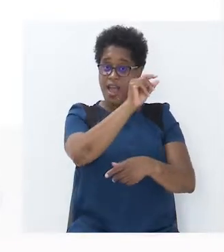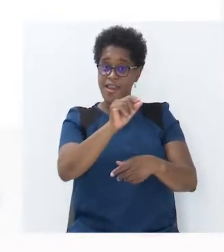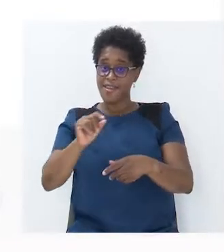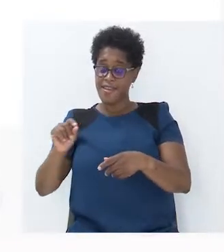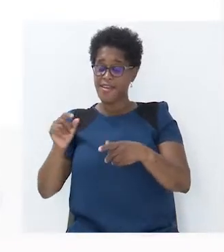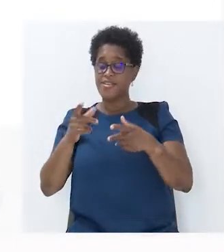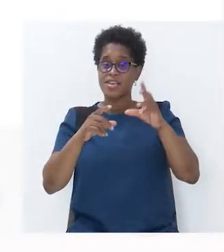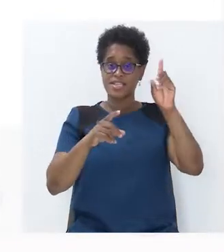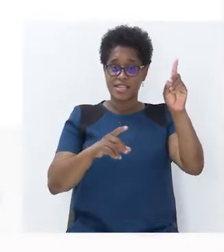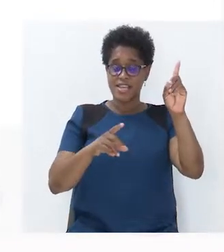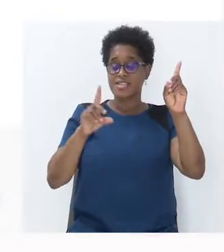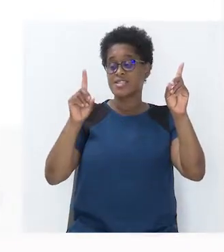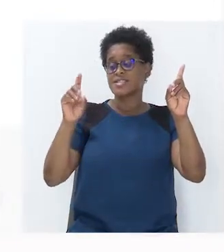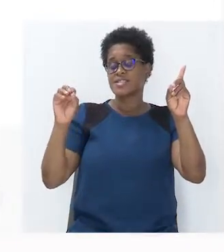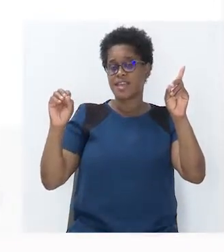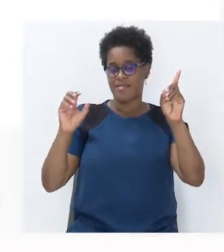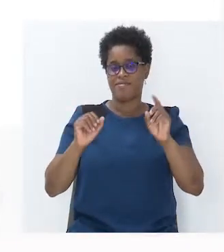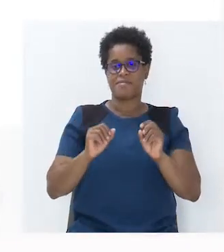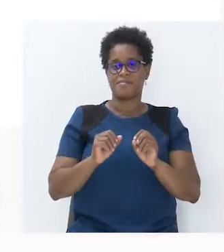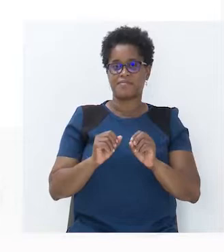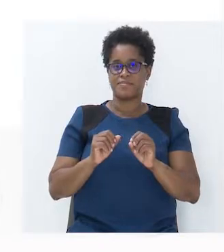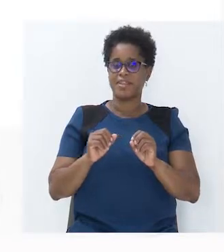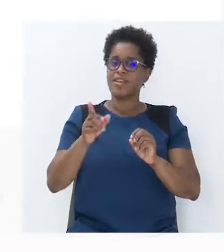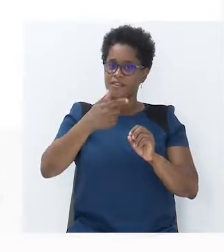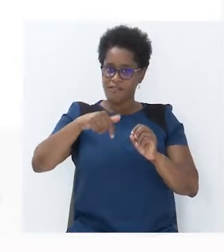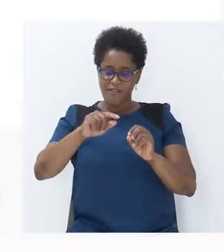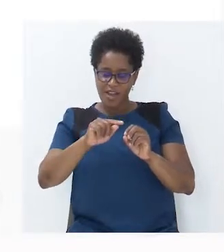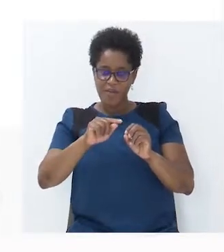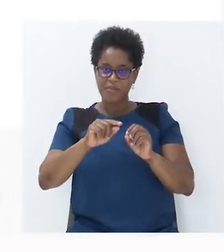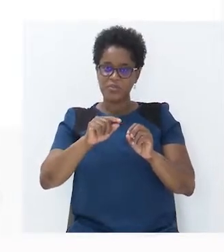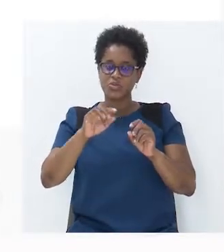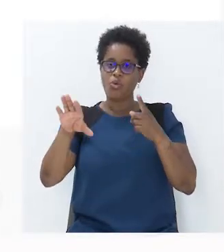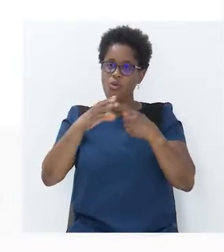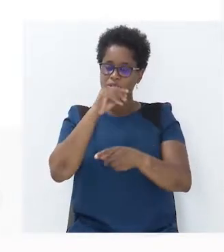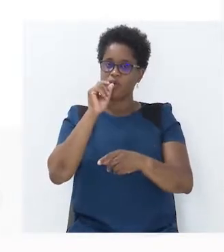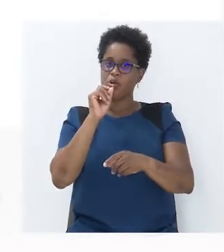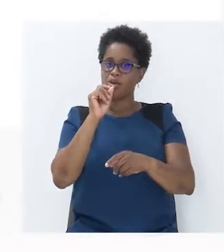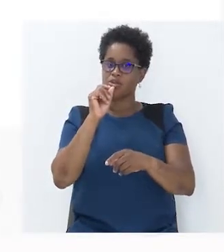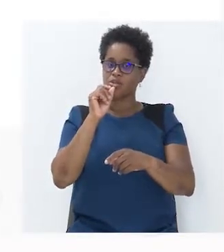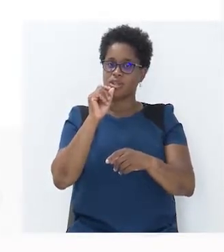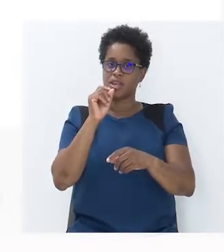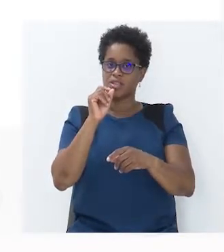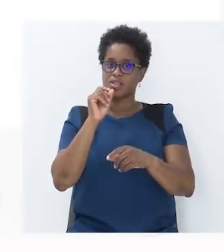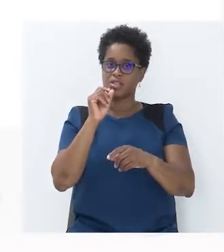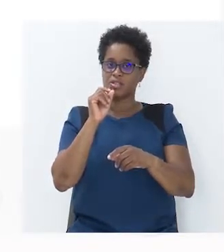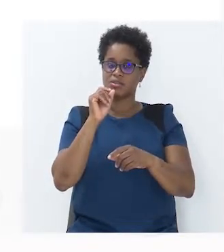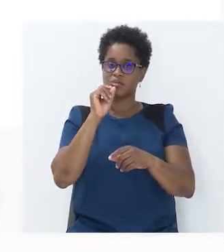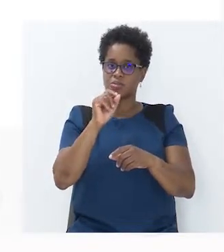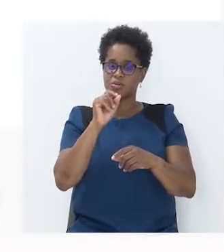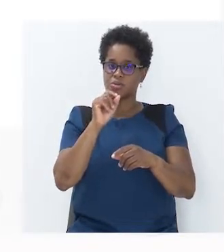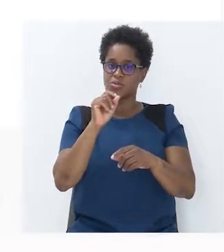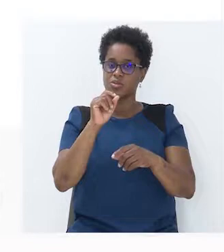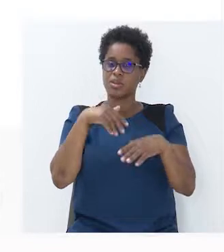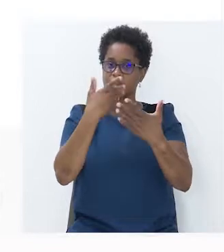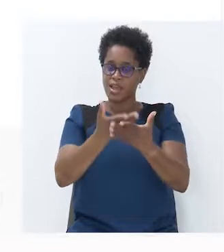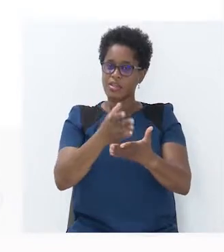6 com 60. Nós iremos obter o ponto que é dado